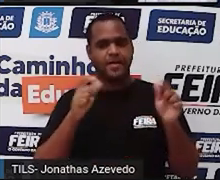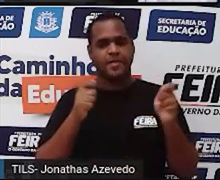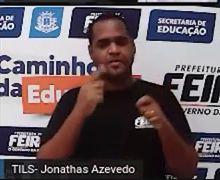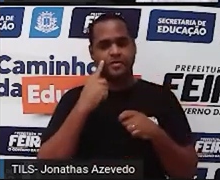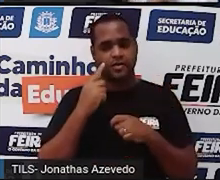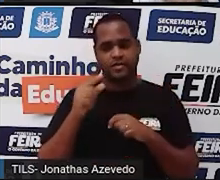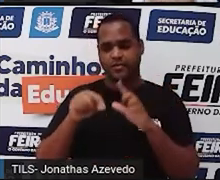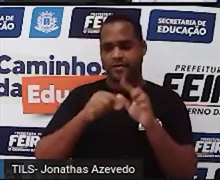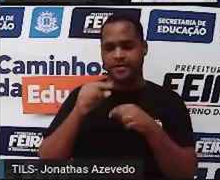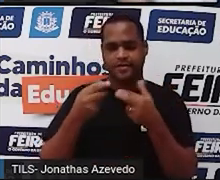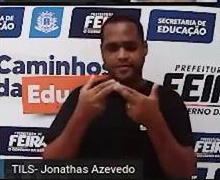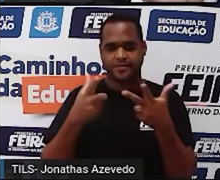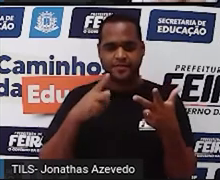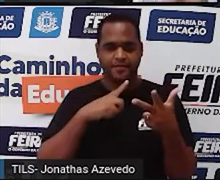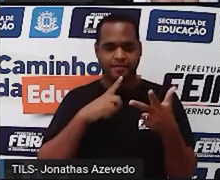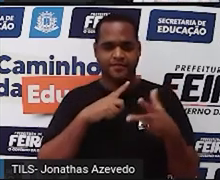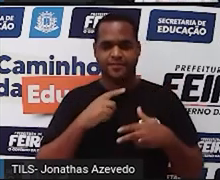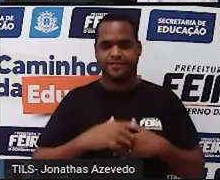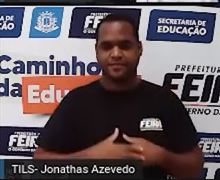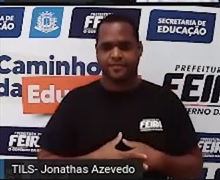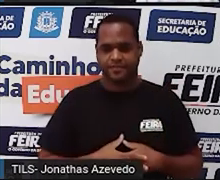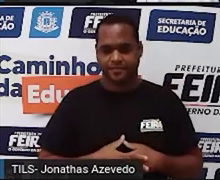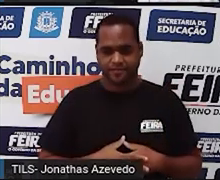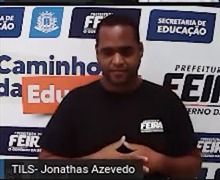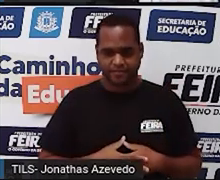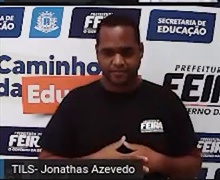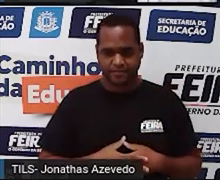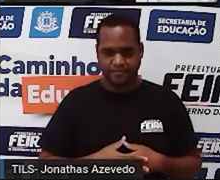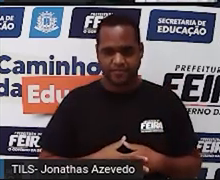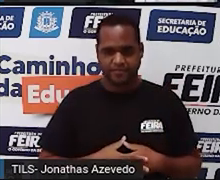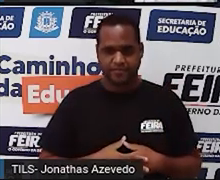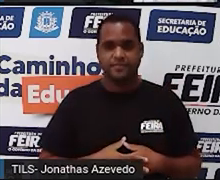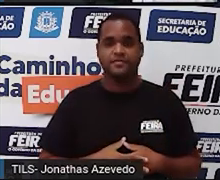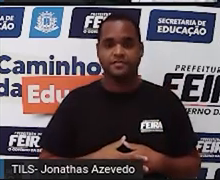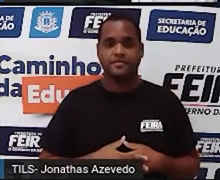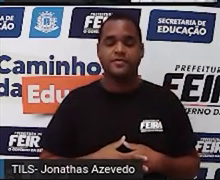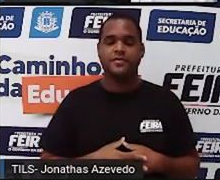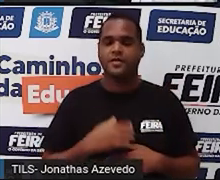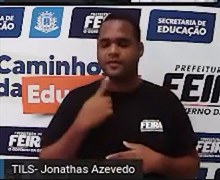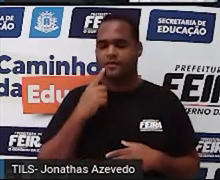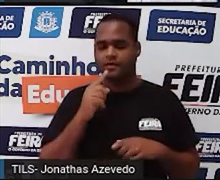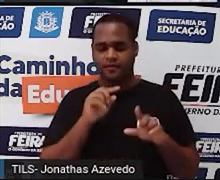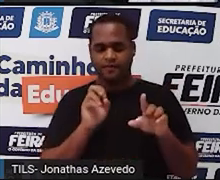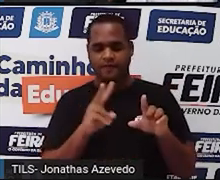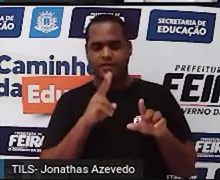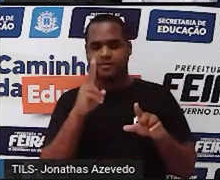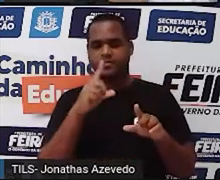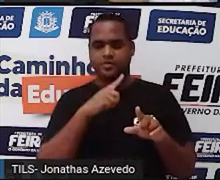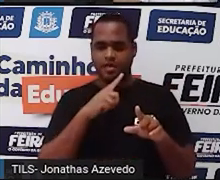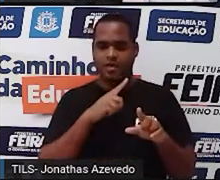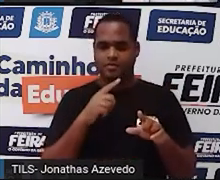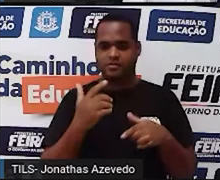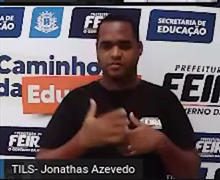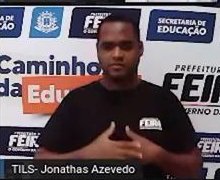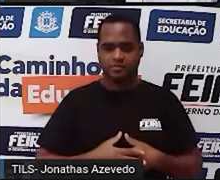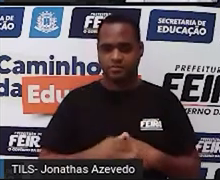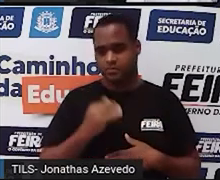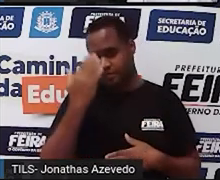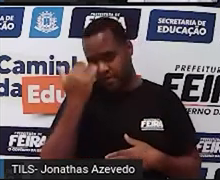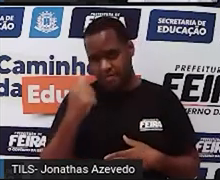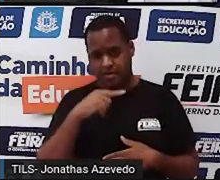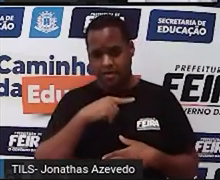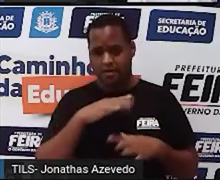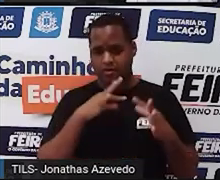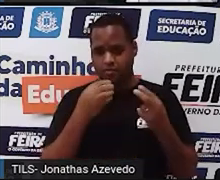escolher para representar aquele valor. Beleza? Então, sabendo disso,